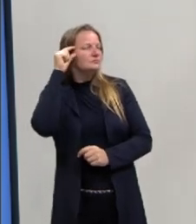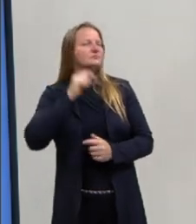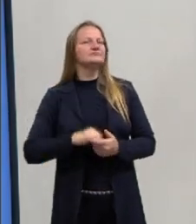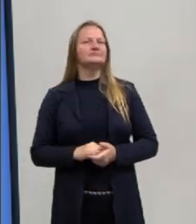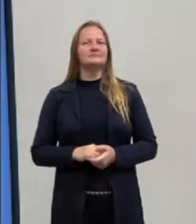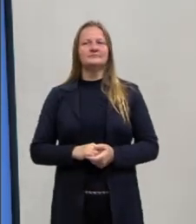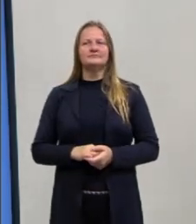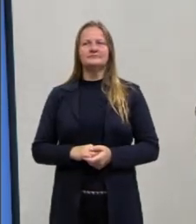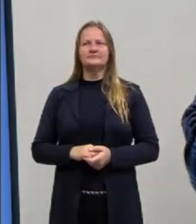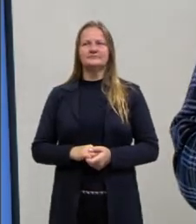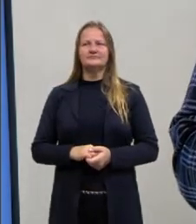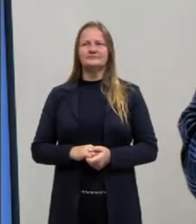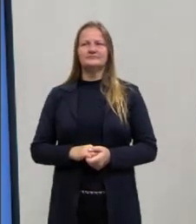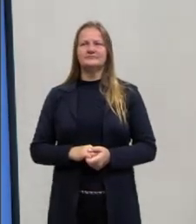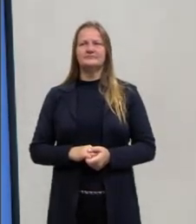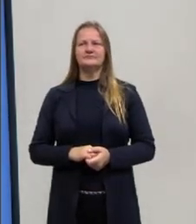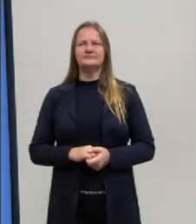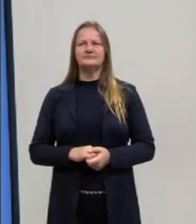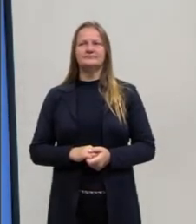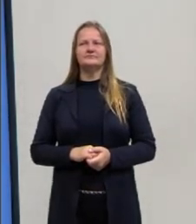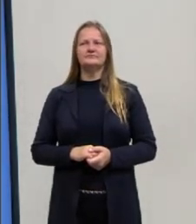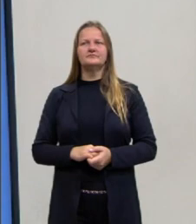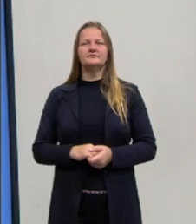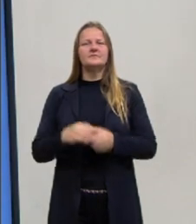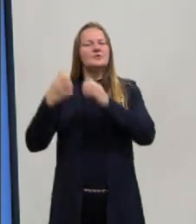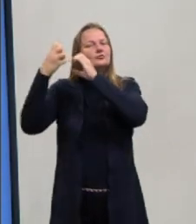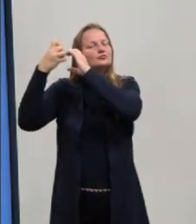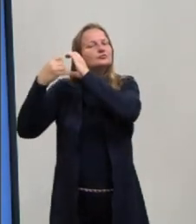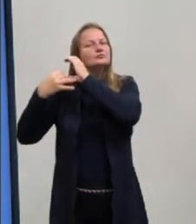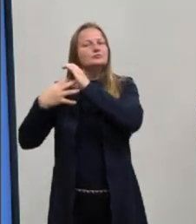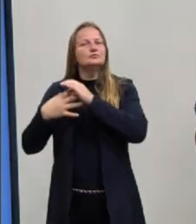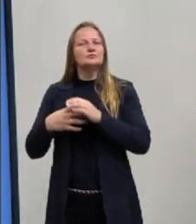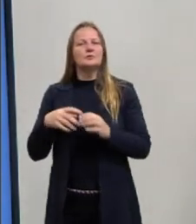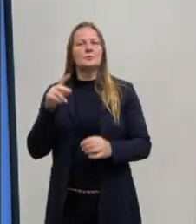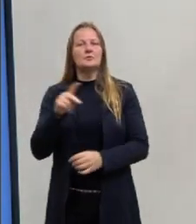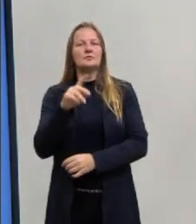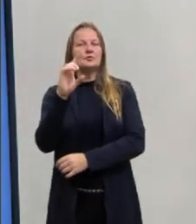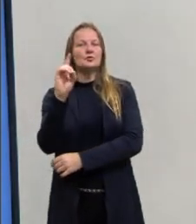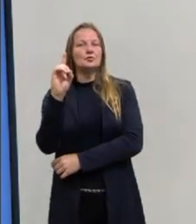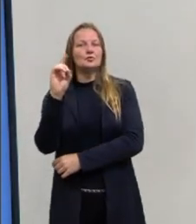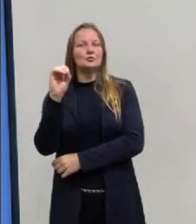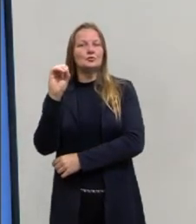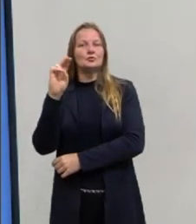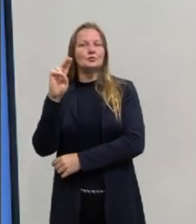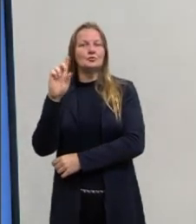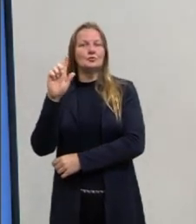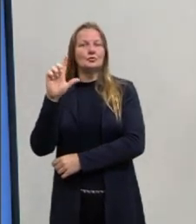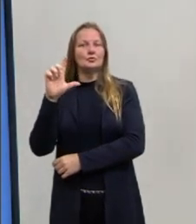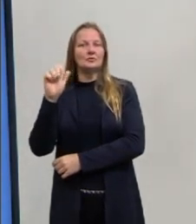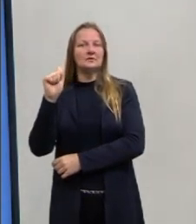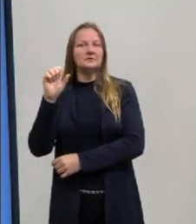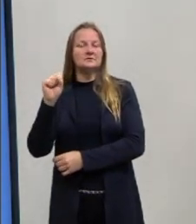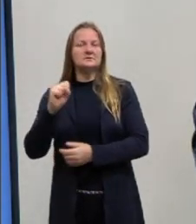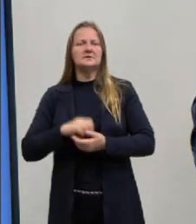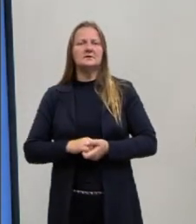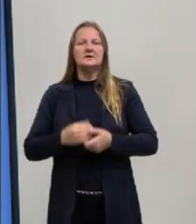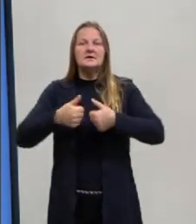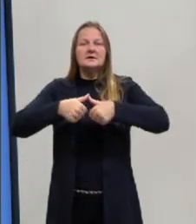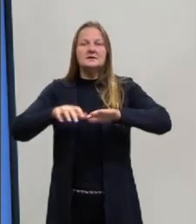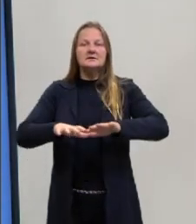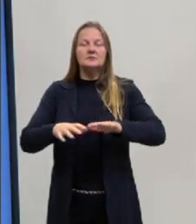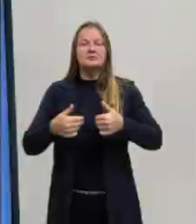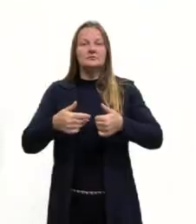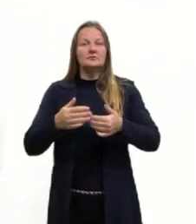um adereço, certo? Então esse que eu descrevi para vocês é o professor Douglas. Gurizada, estamos aqui